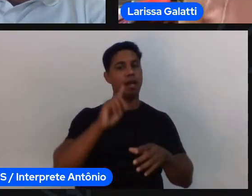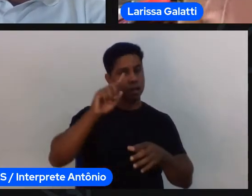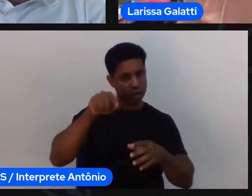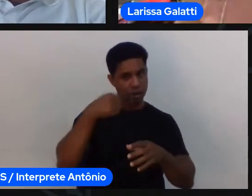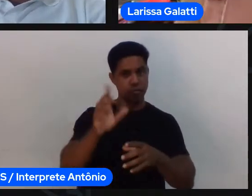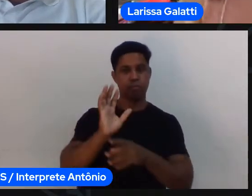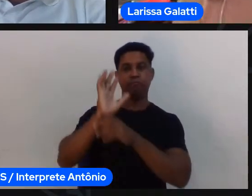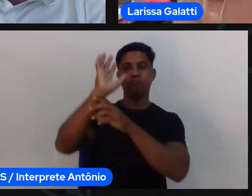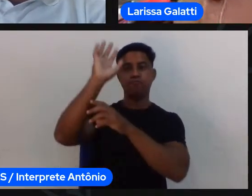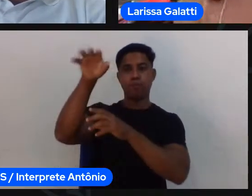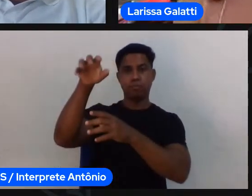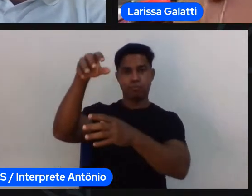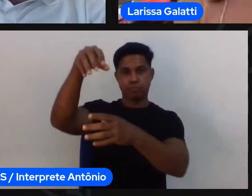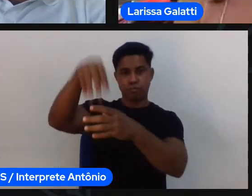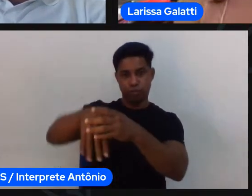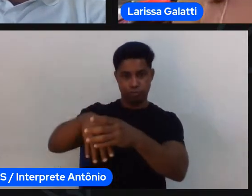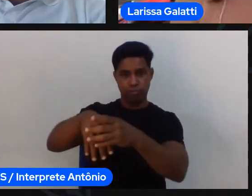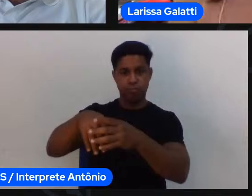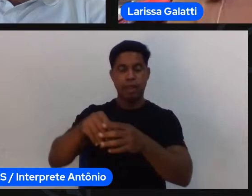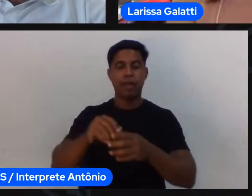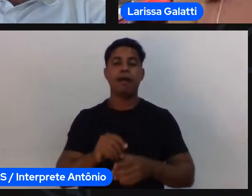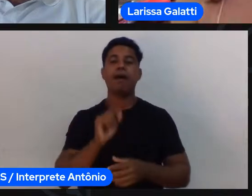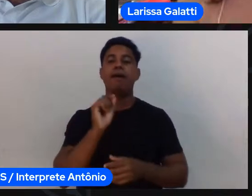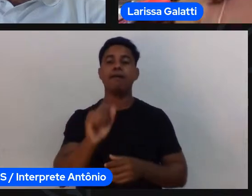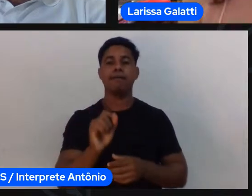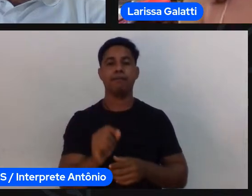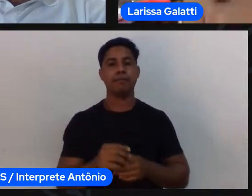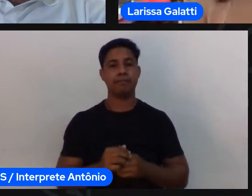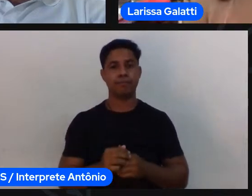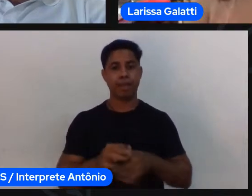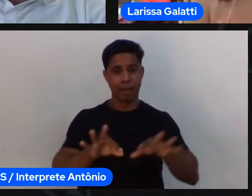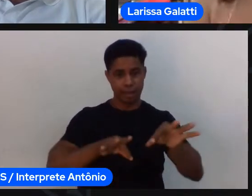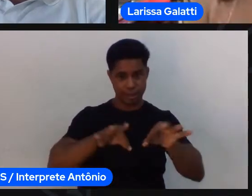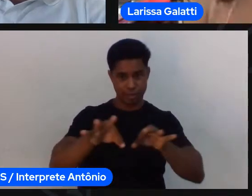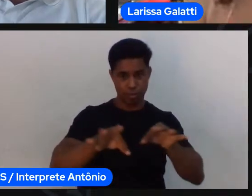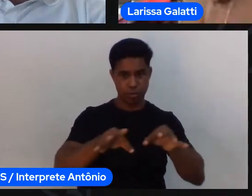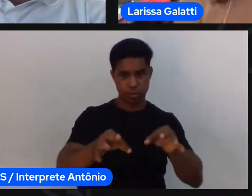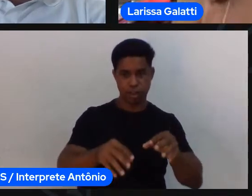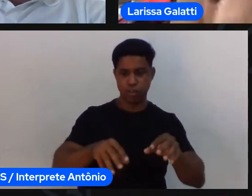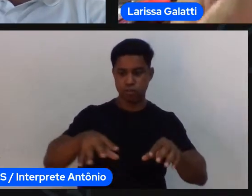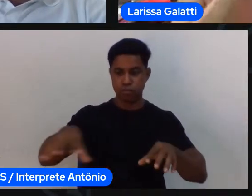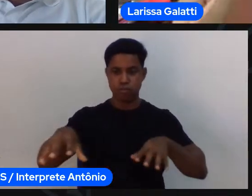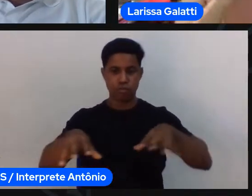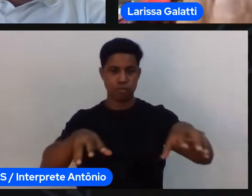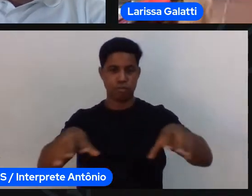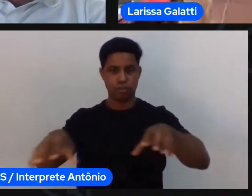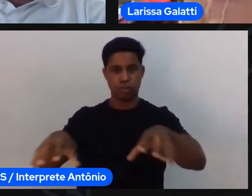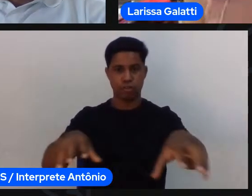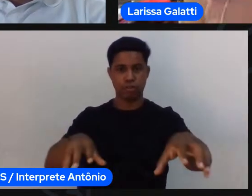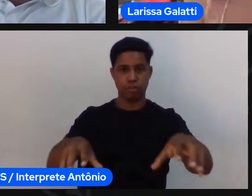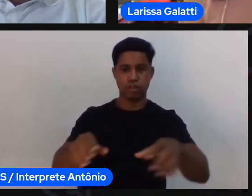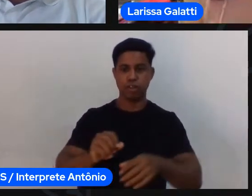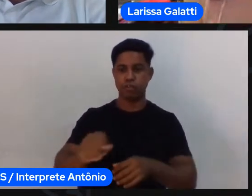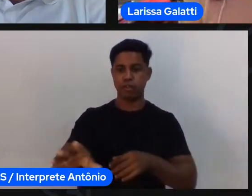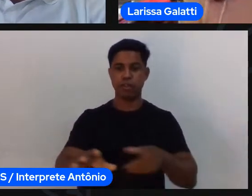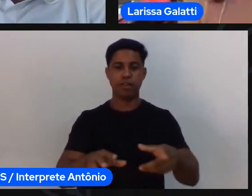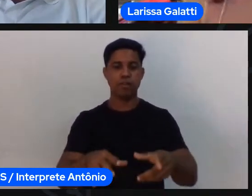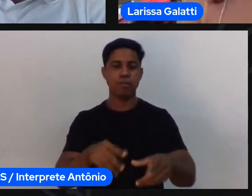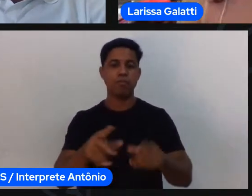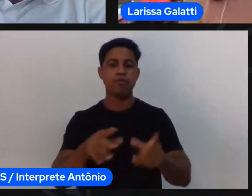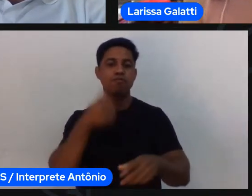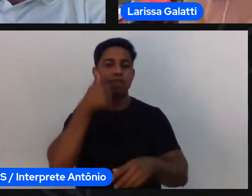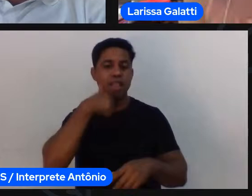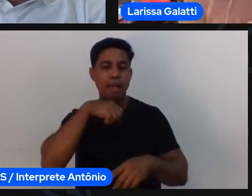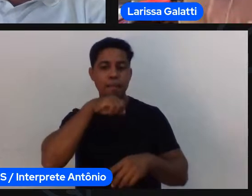de de dividir a defesa eu introduzo a partir do mamãe da rua né mamãe da rua eu tenho que passar um